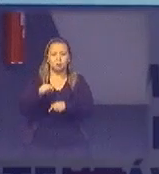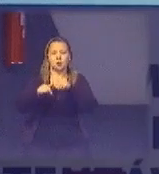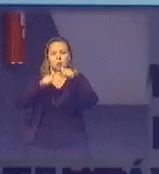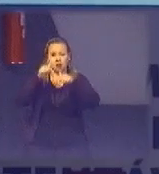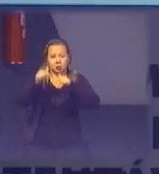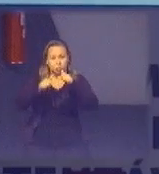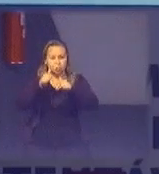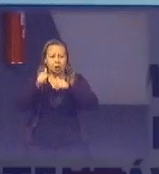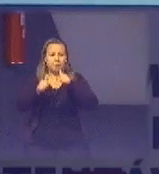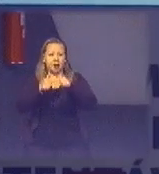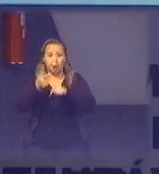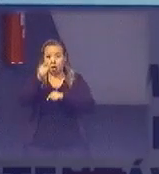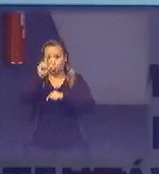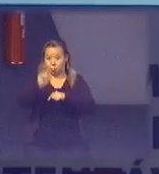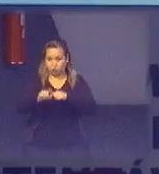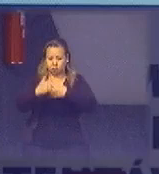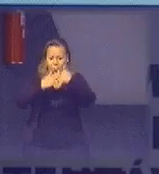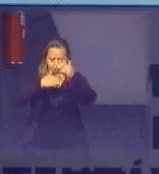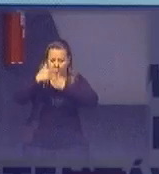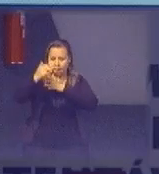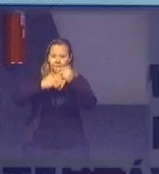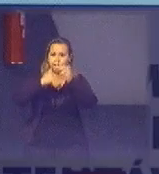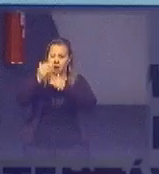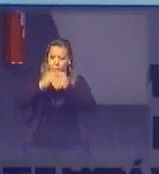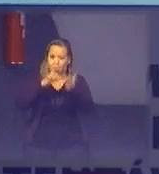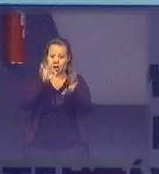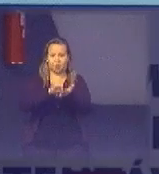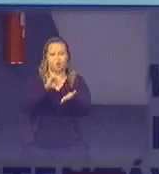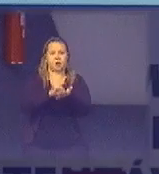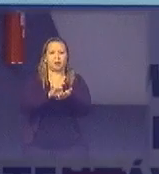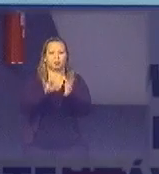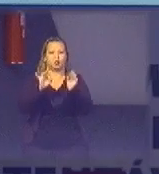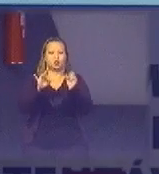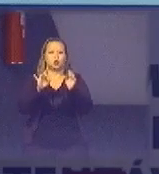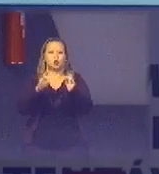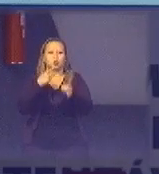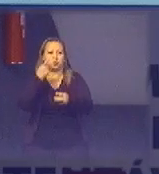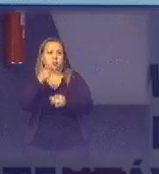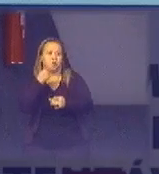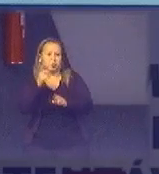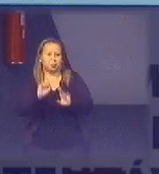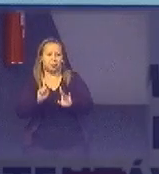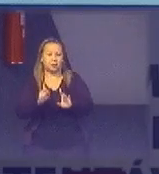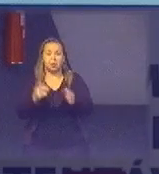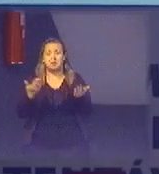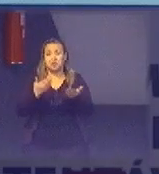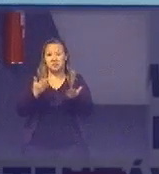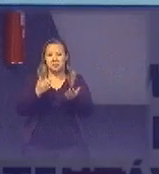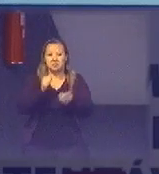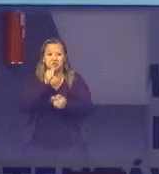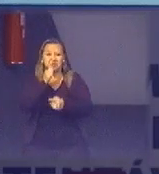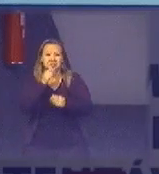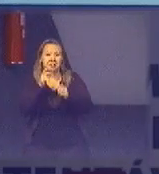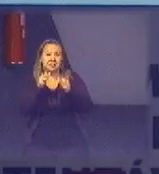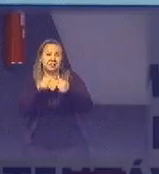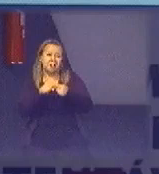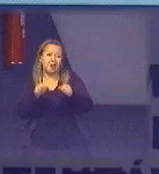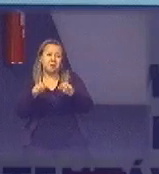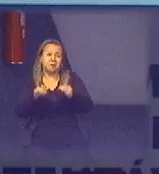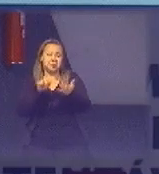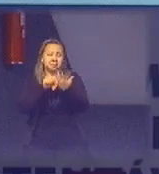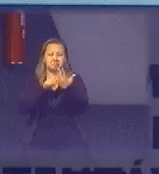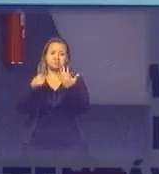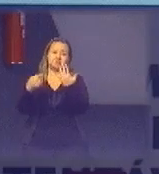para o gestor conseguir colocar na prática porque hoje em dia na minha visão ainda está tudo num mundo muito etéreo